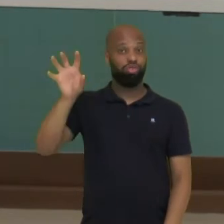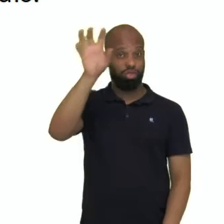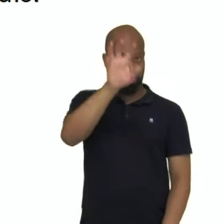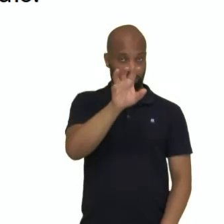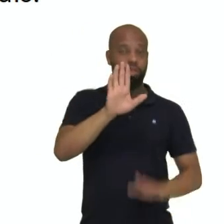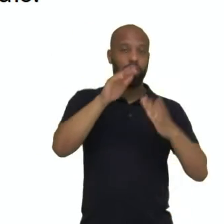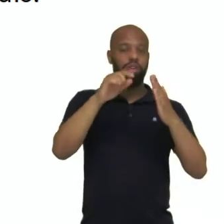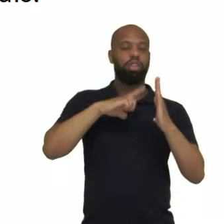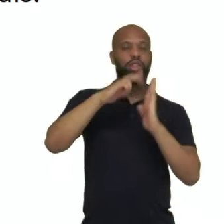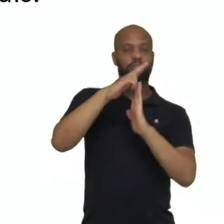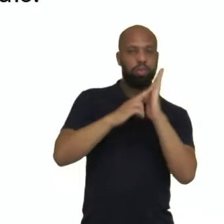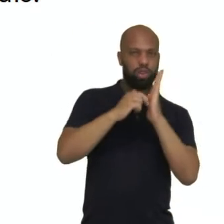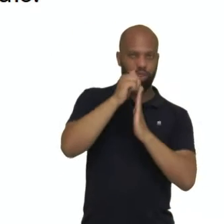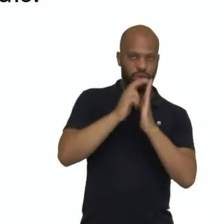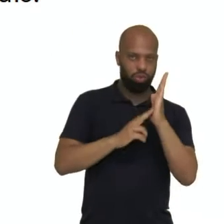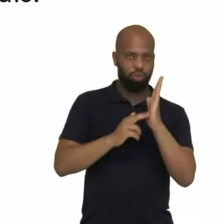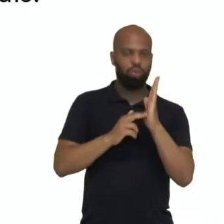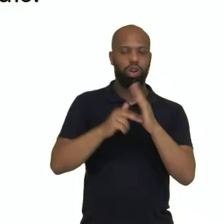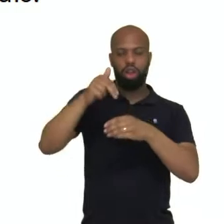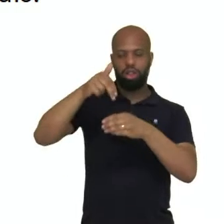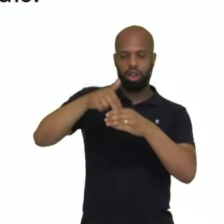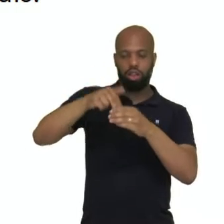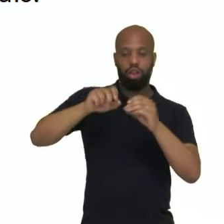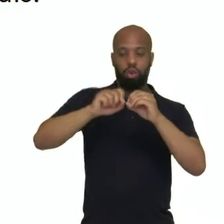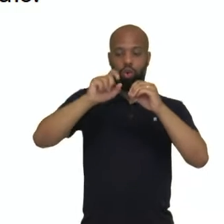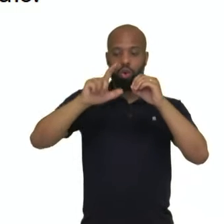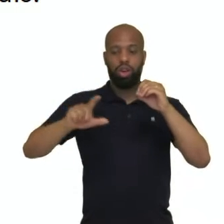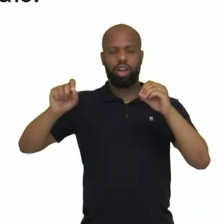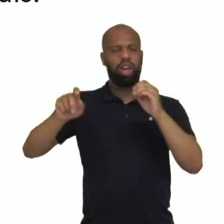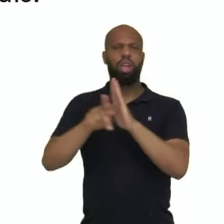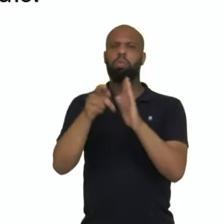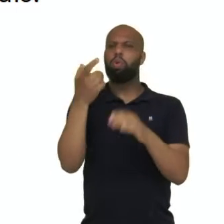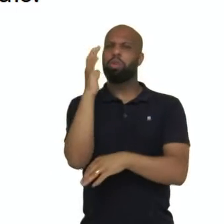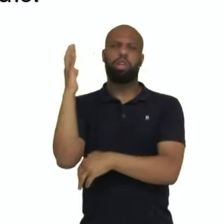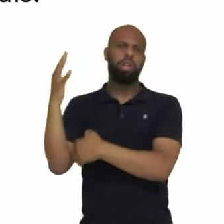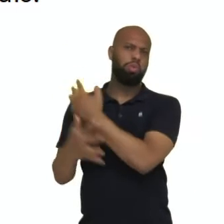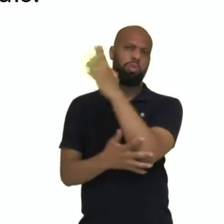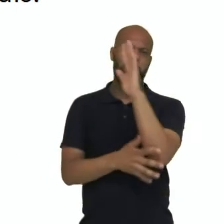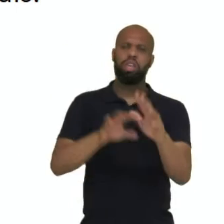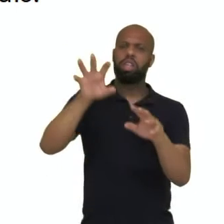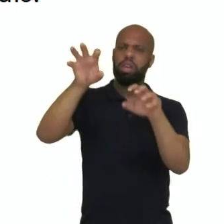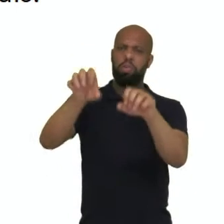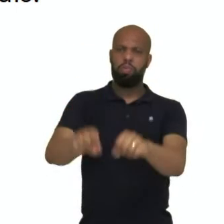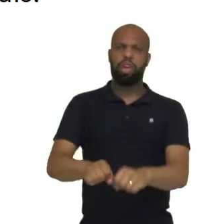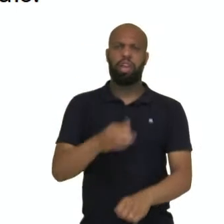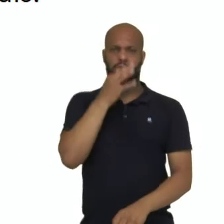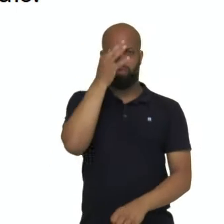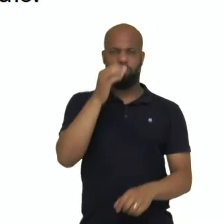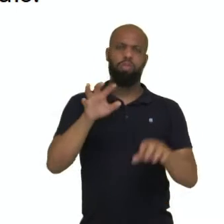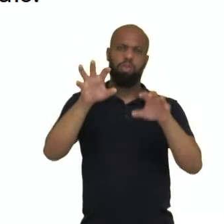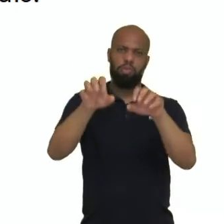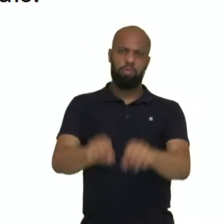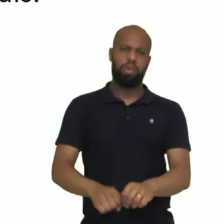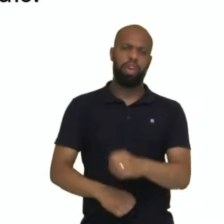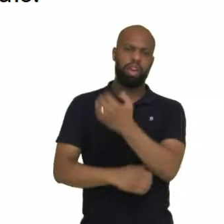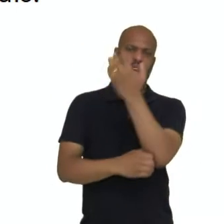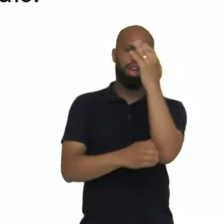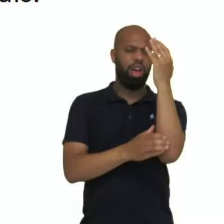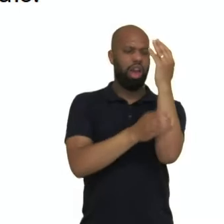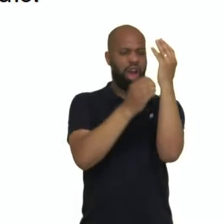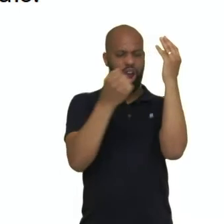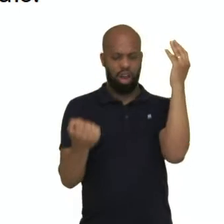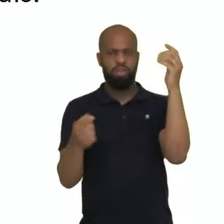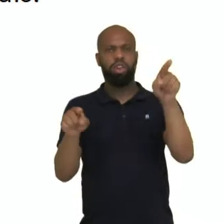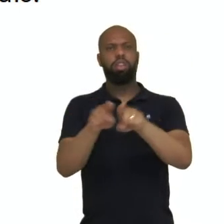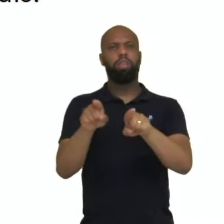corporais são feitas com tintas orgânicas, em geral com plantas, cascas de árvores, sentimentos de rocha, materiais naturais